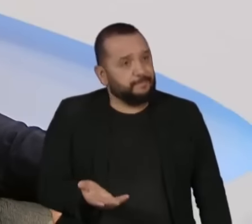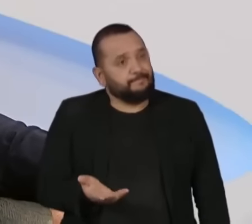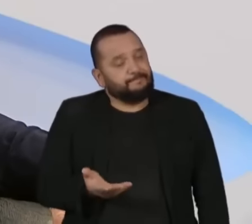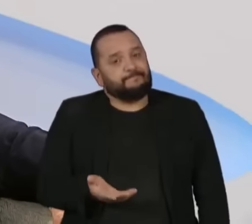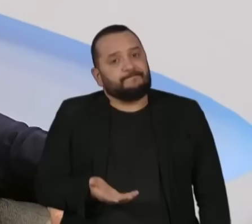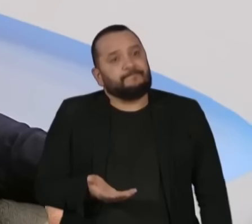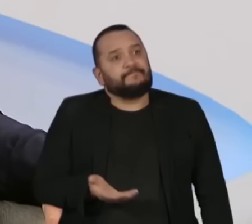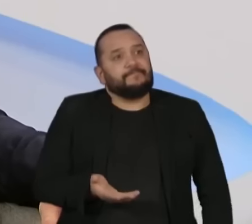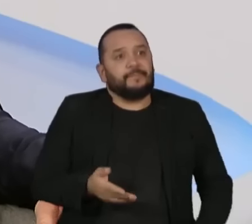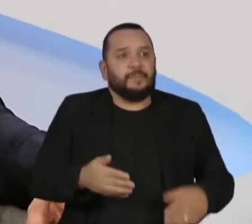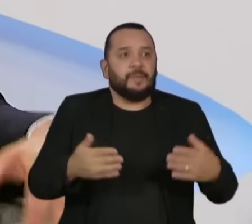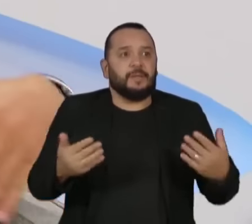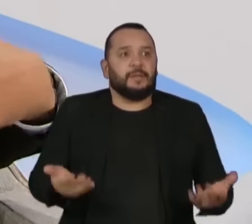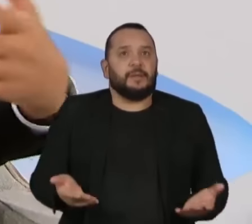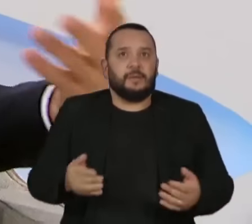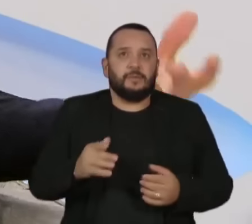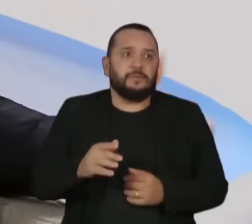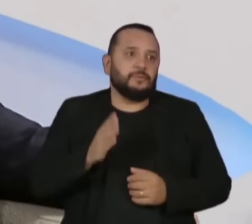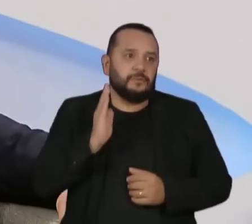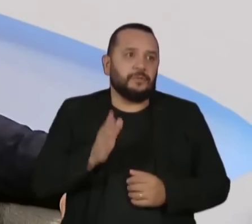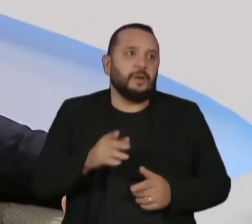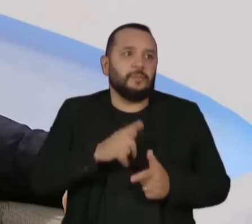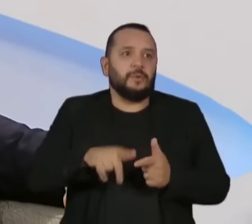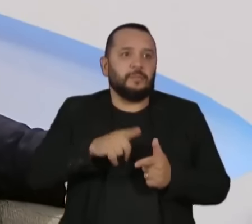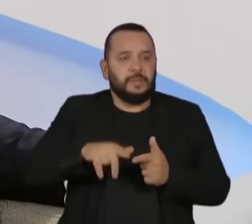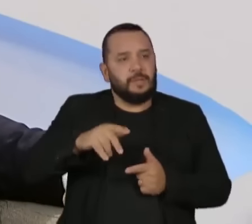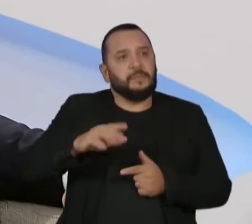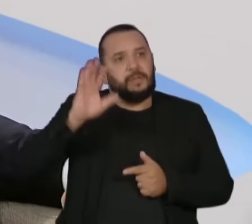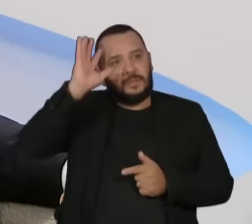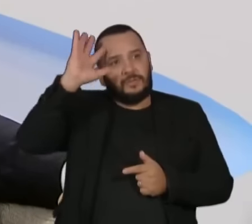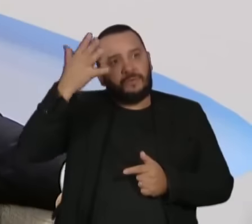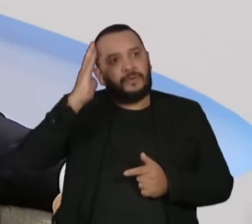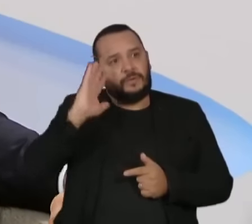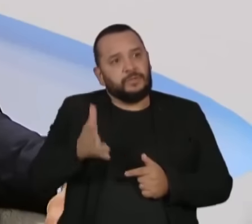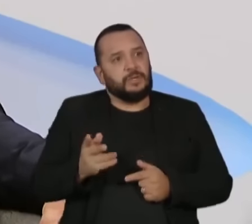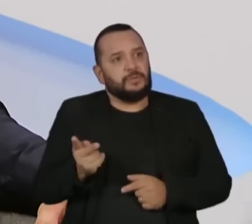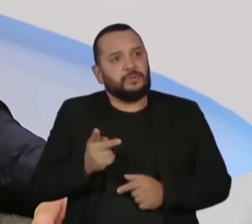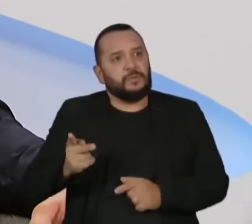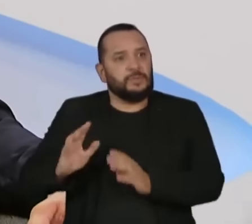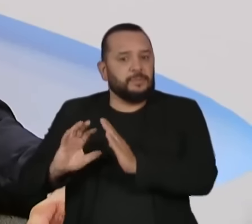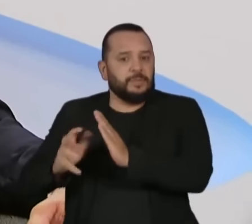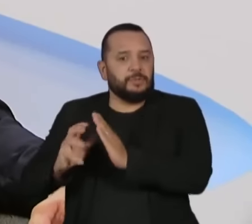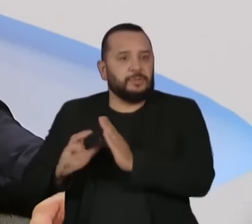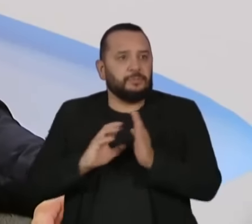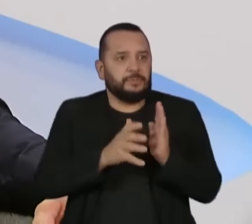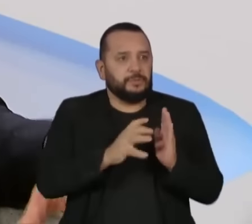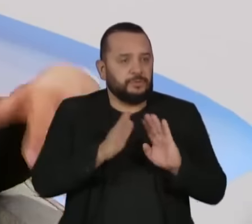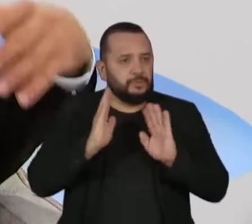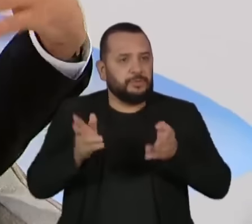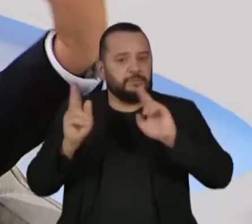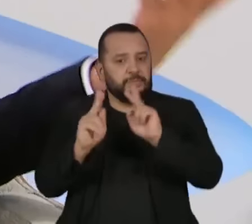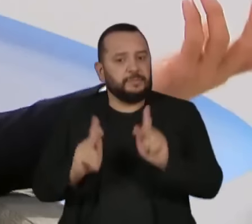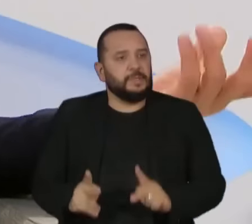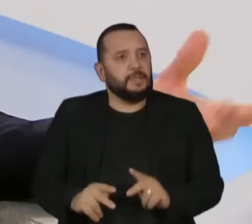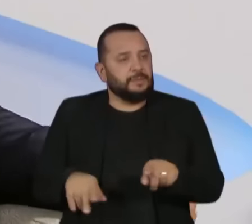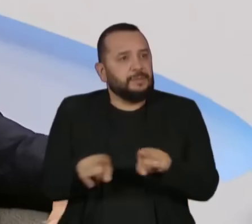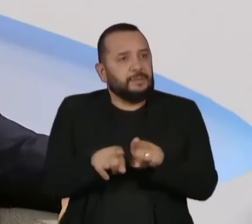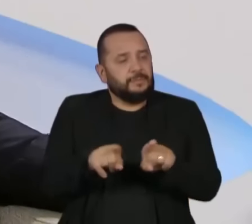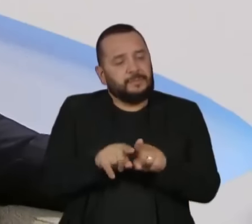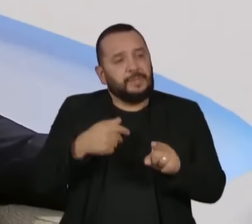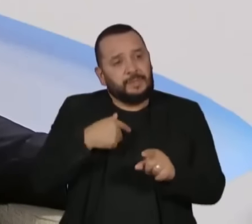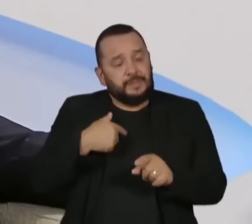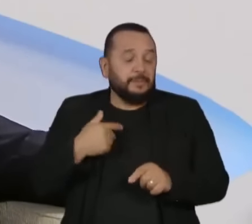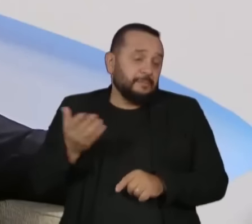absolutamente cristalizadas e superadas entre os partidos e com o olhar do tempo histórico da época.